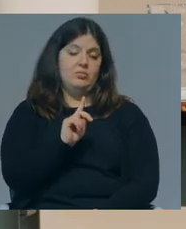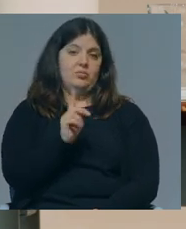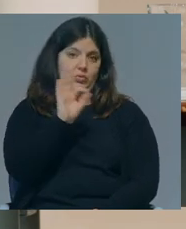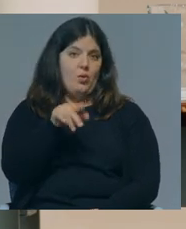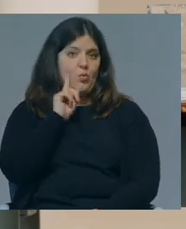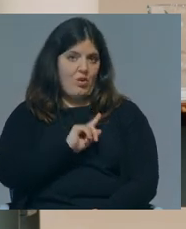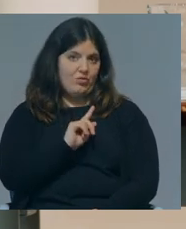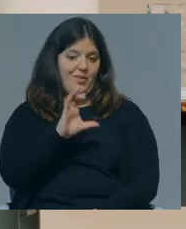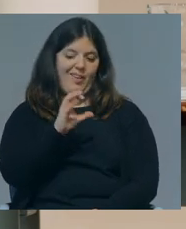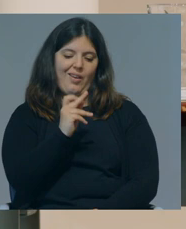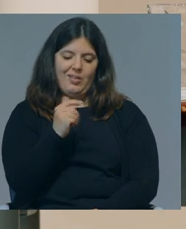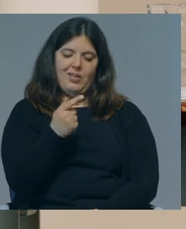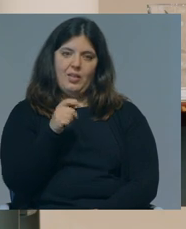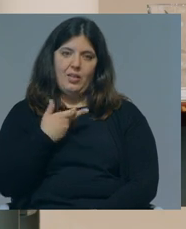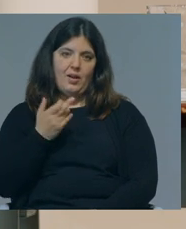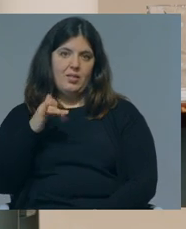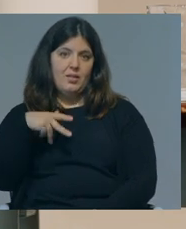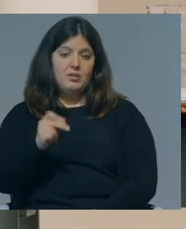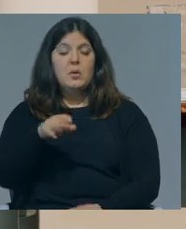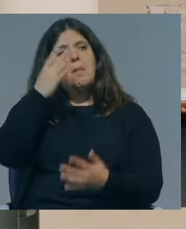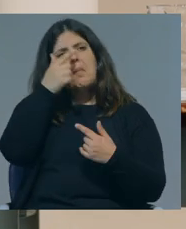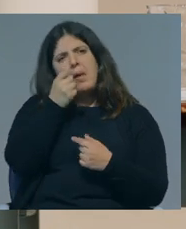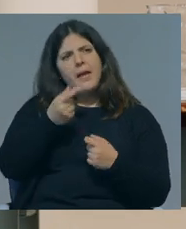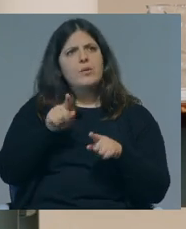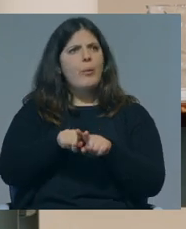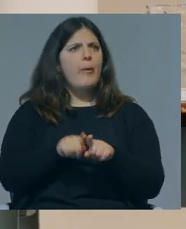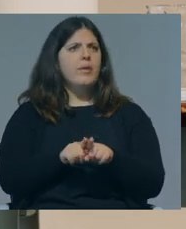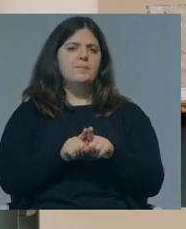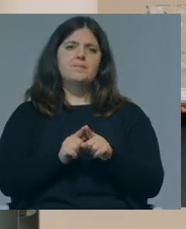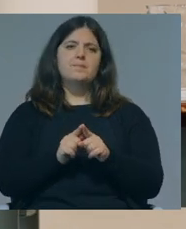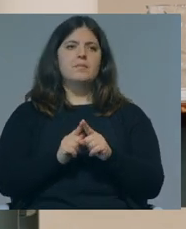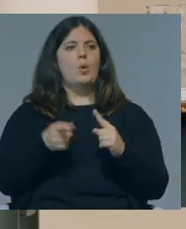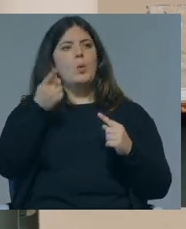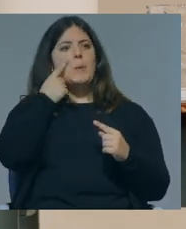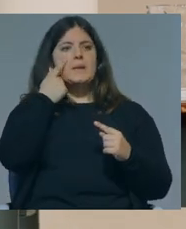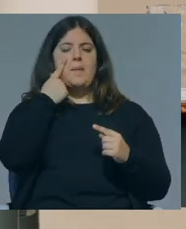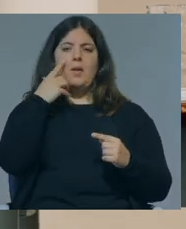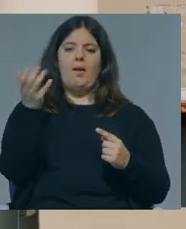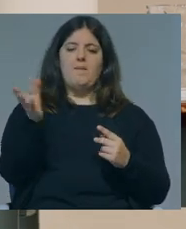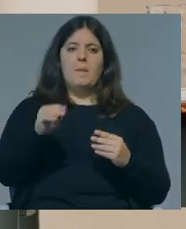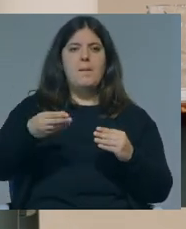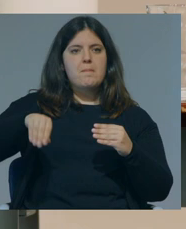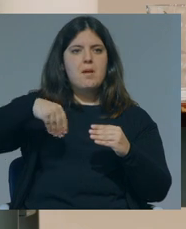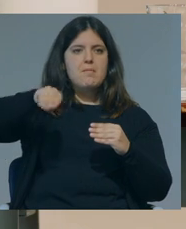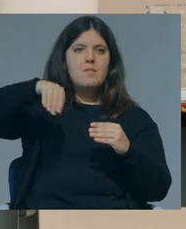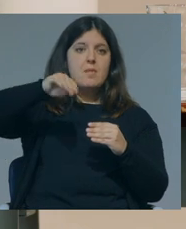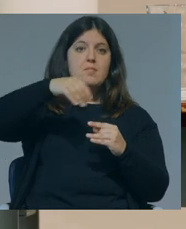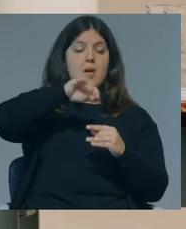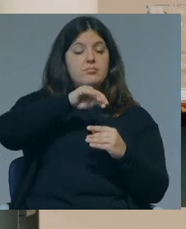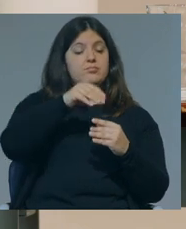E esta questão parece que quanto mais alta a esfera do conhecimento e das qualificações,